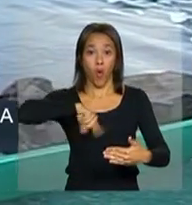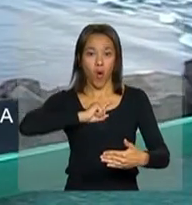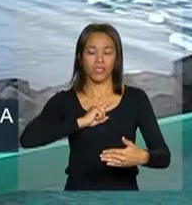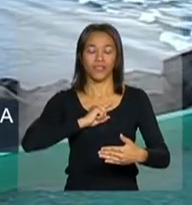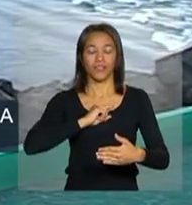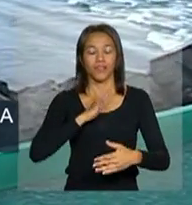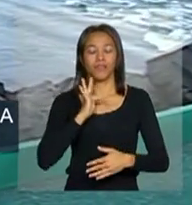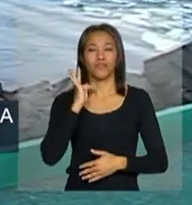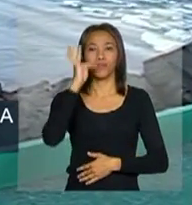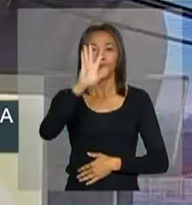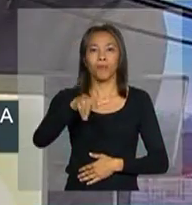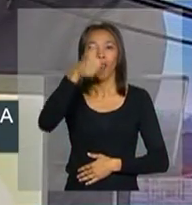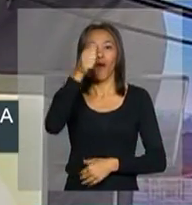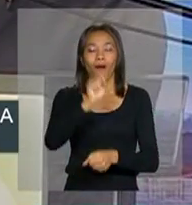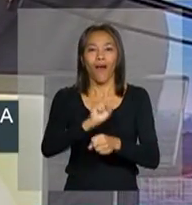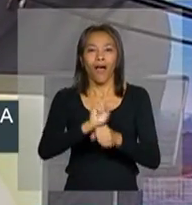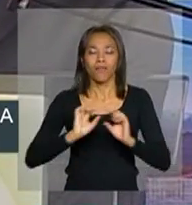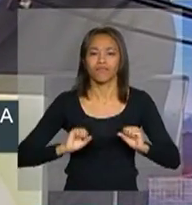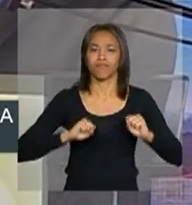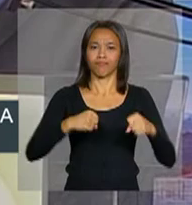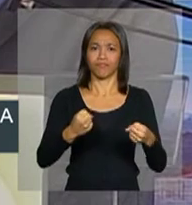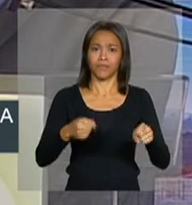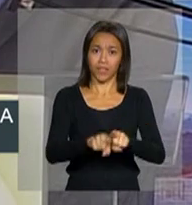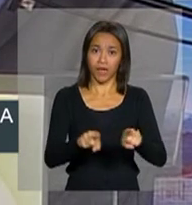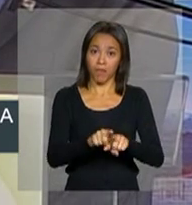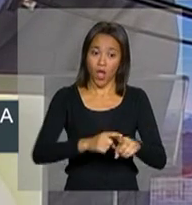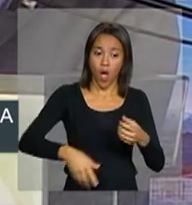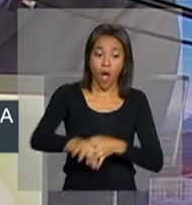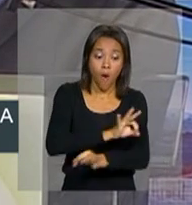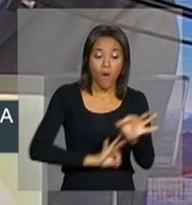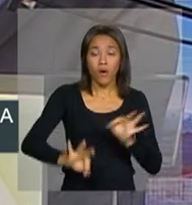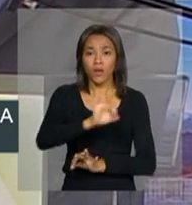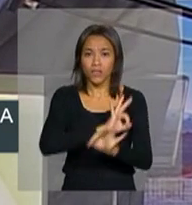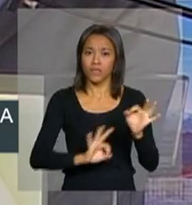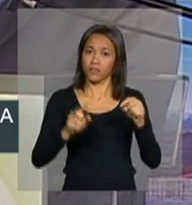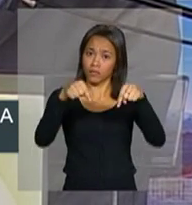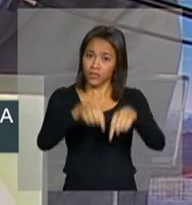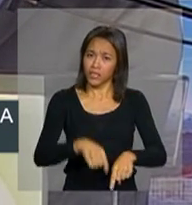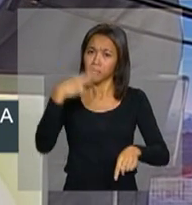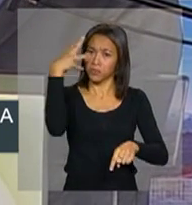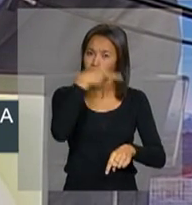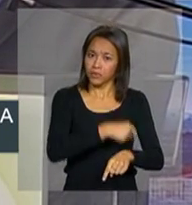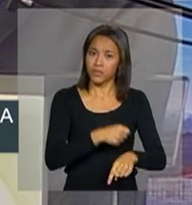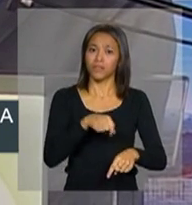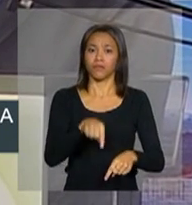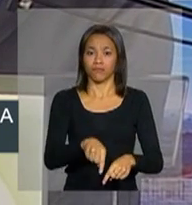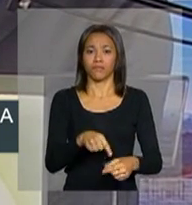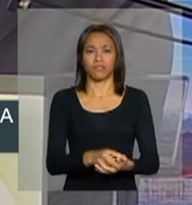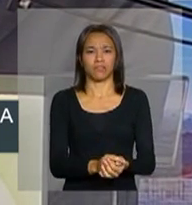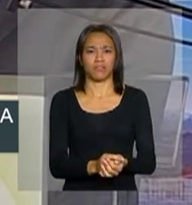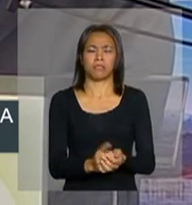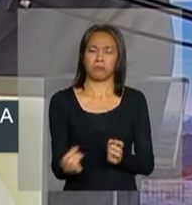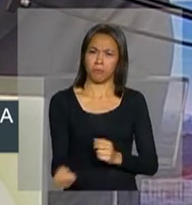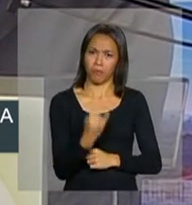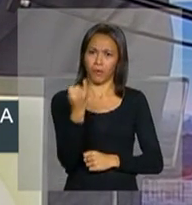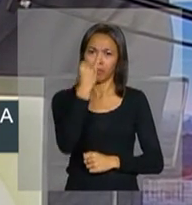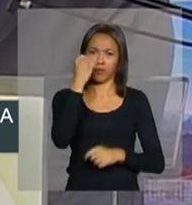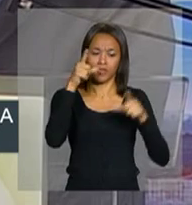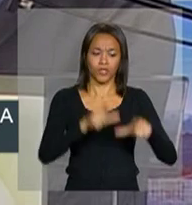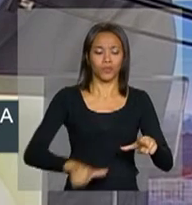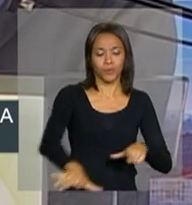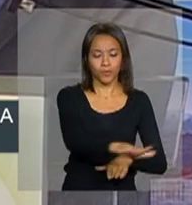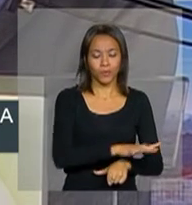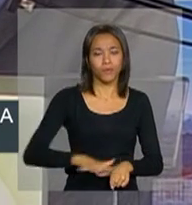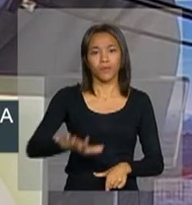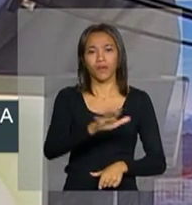fortalecidas quanto à organização e infraestrutural desta bela e potencialmente rica região do